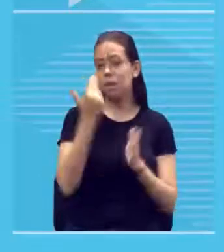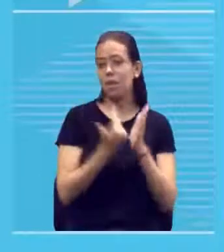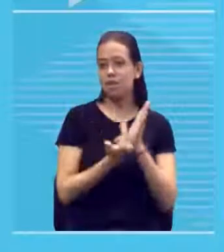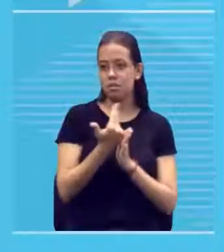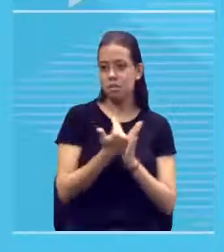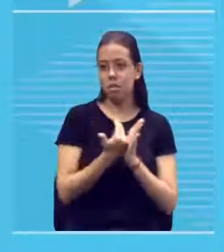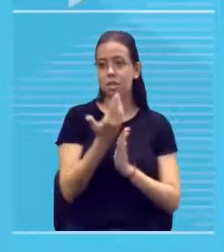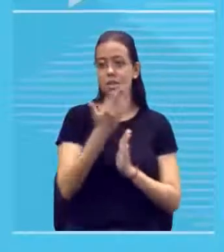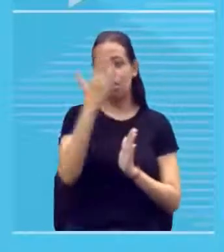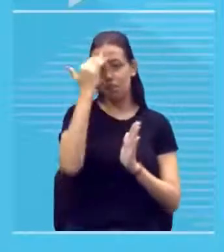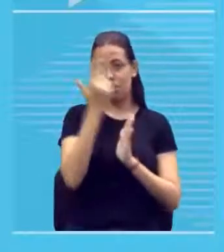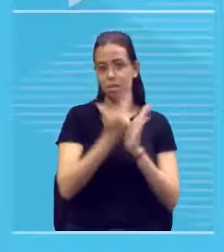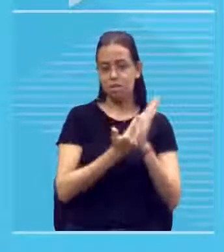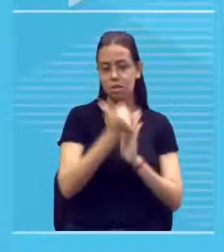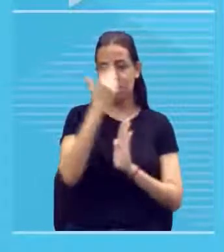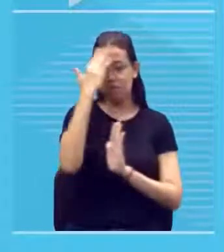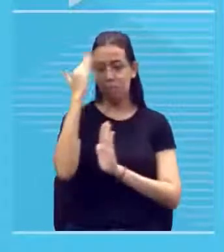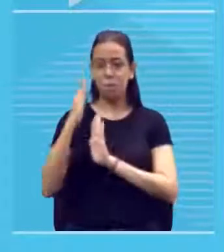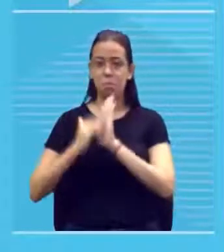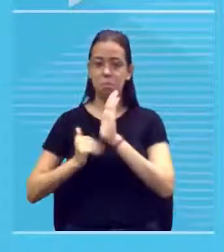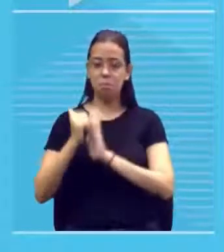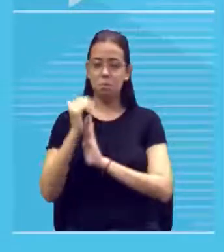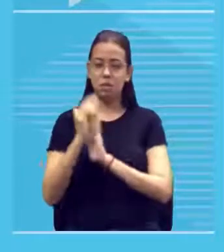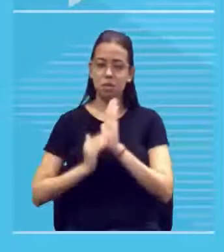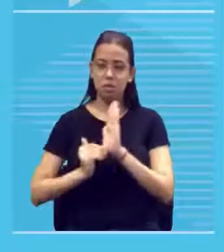não tem a ver com